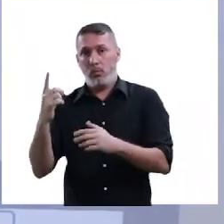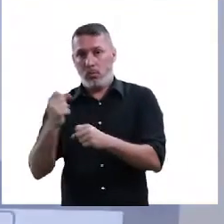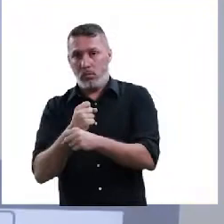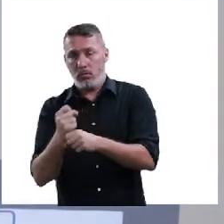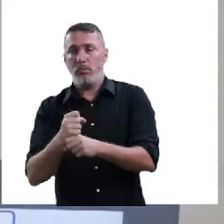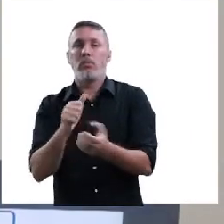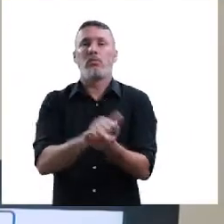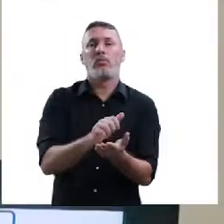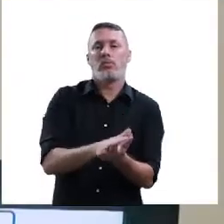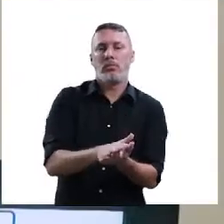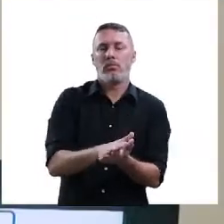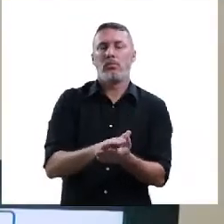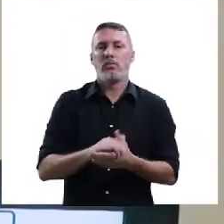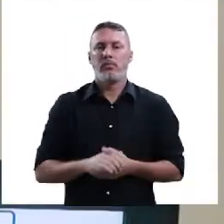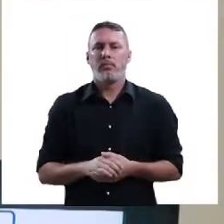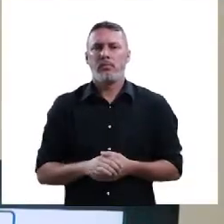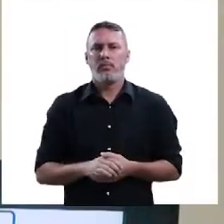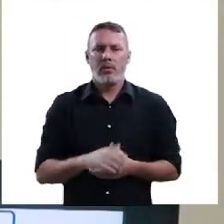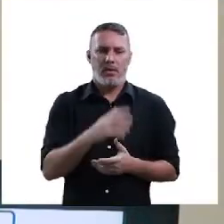ano e multa.